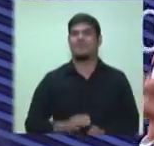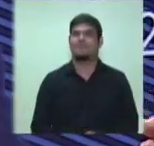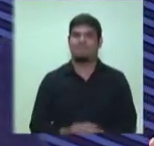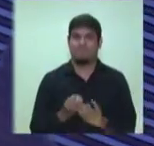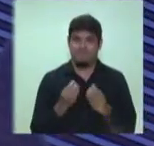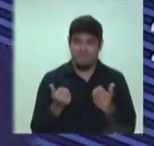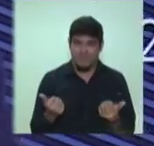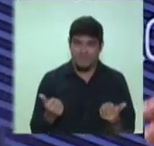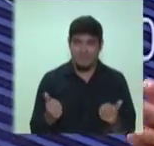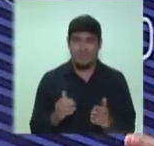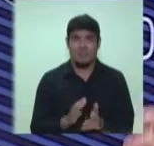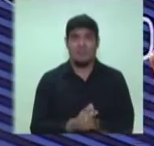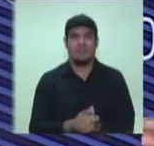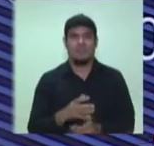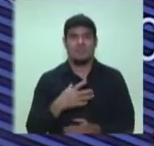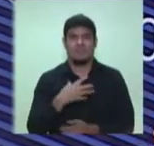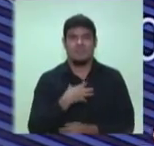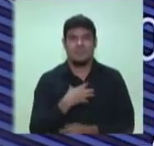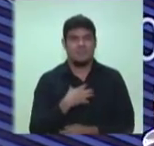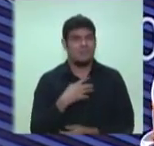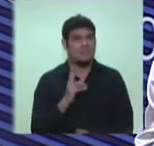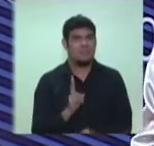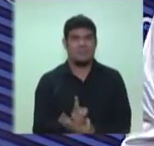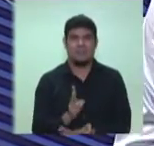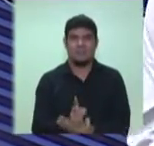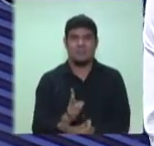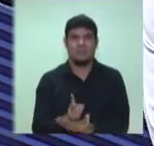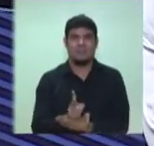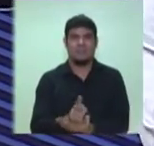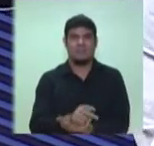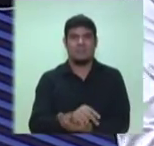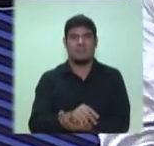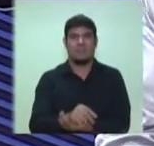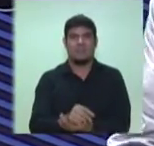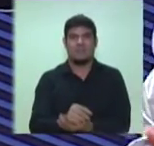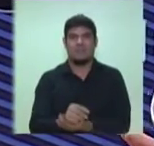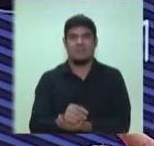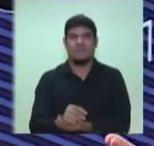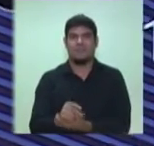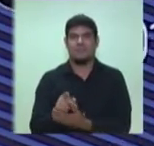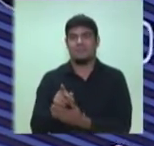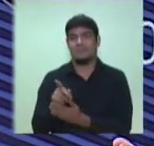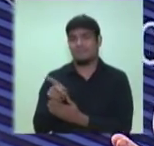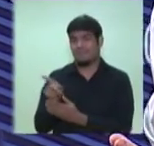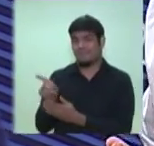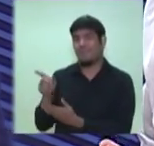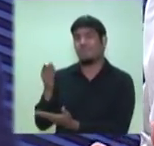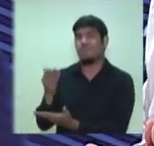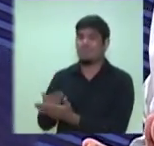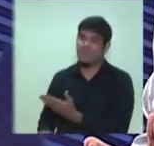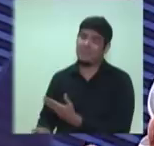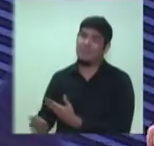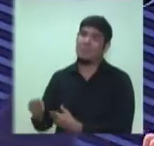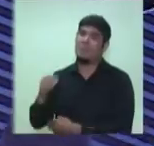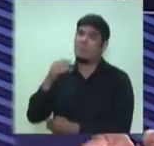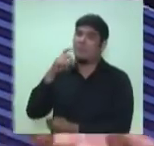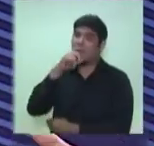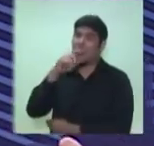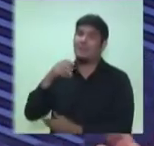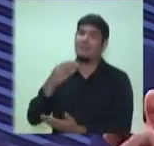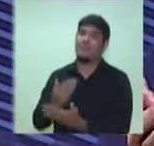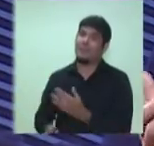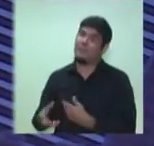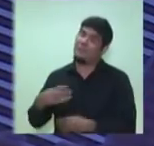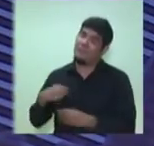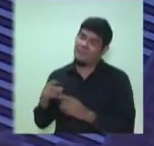Antes de mais nada, meus sentimentos eternos por essa perda irreparável sofrida pelo candidato Marcelo Ramos. Eu me